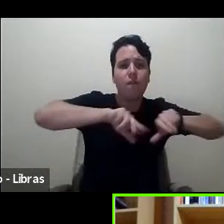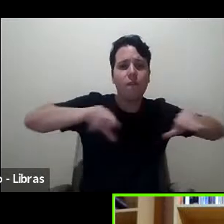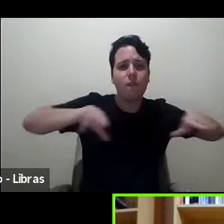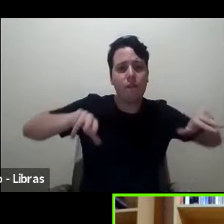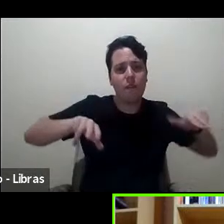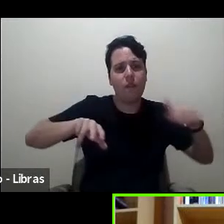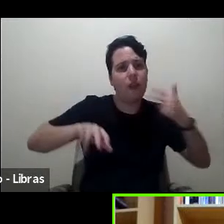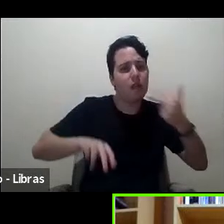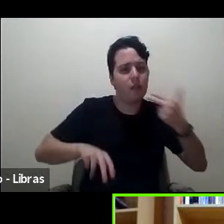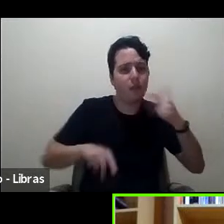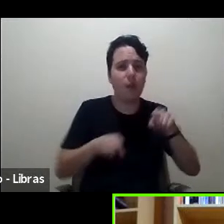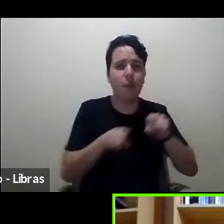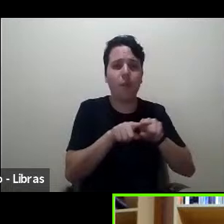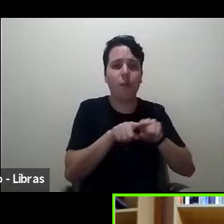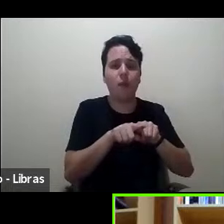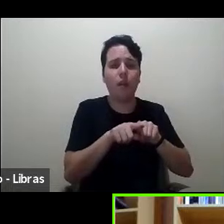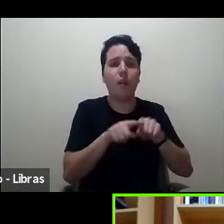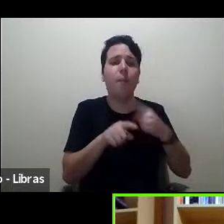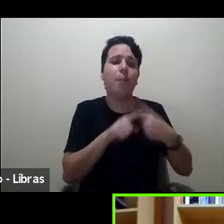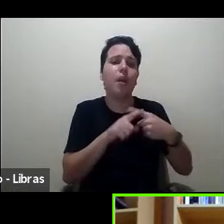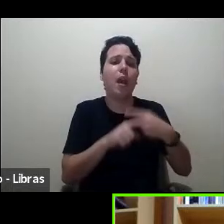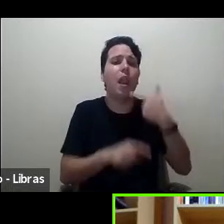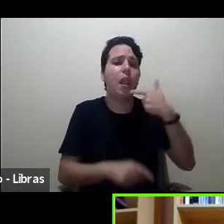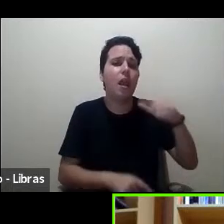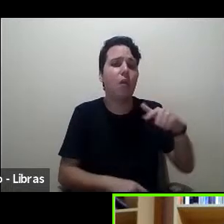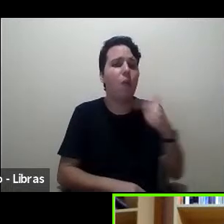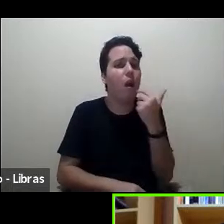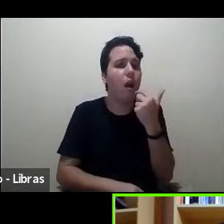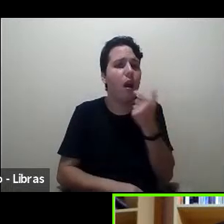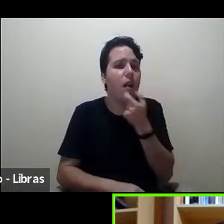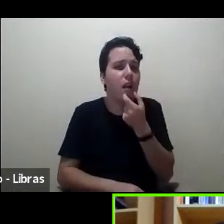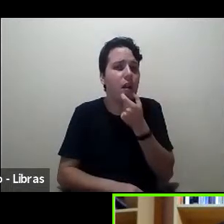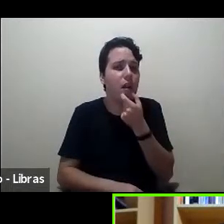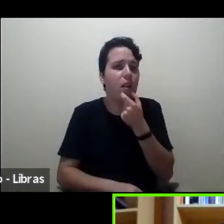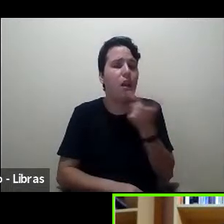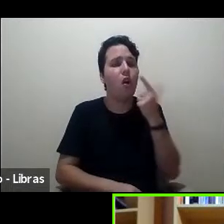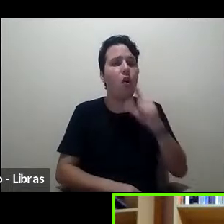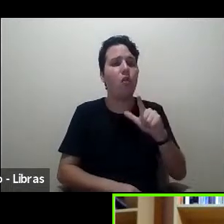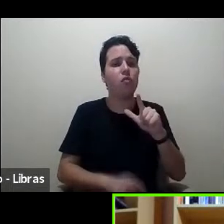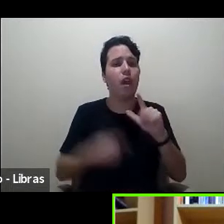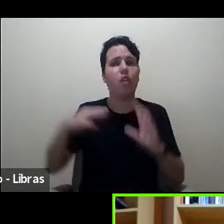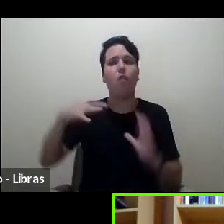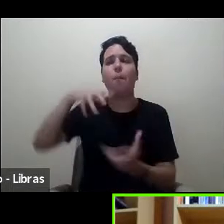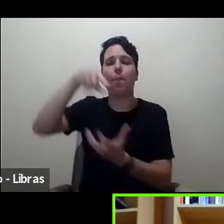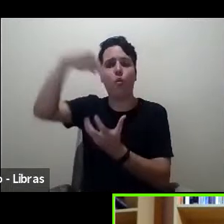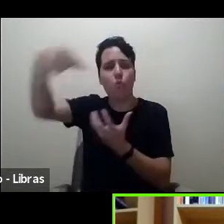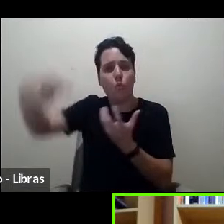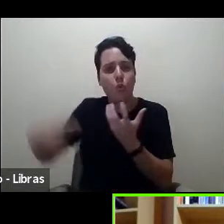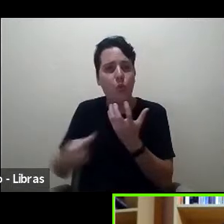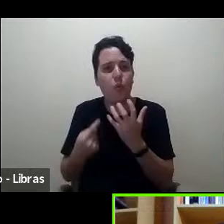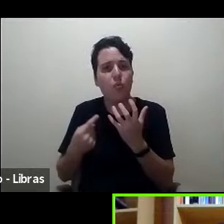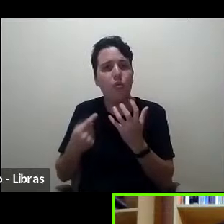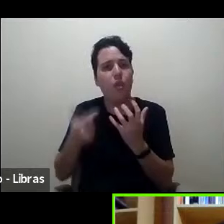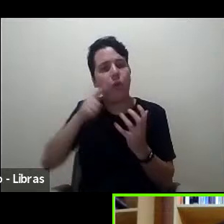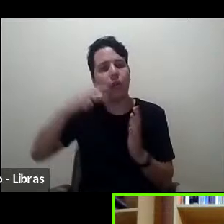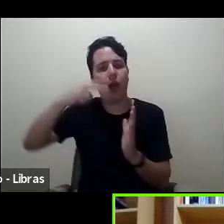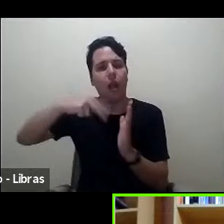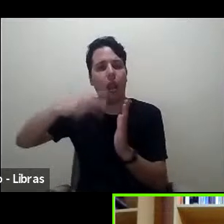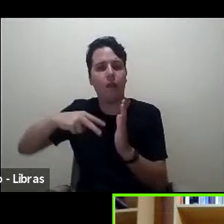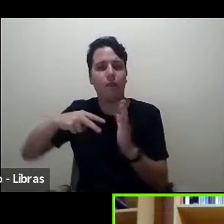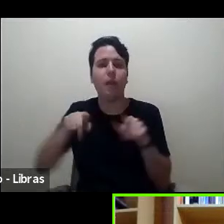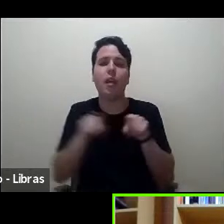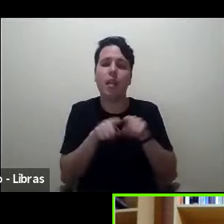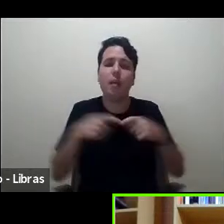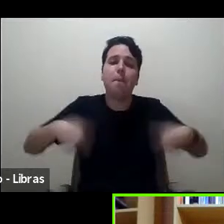em qualquer lugar do mundo um interlocutor então é importante esse atrevimento de produzir também em língua